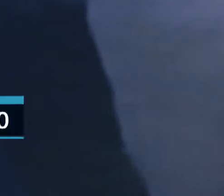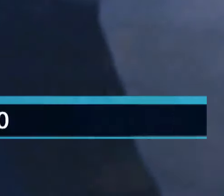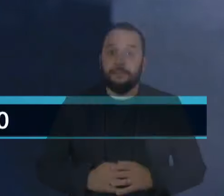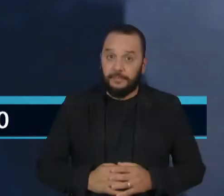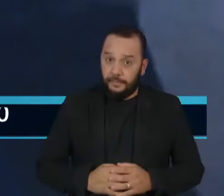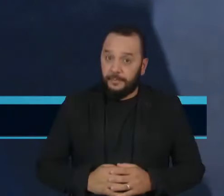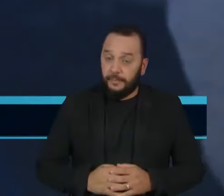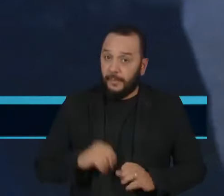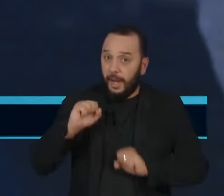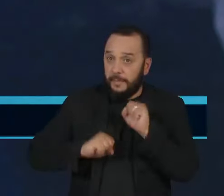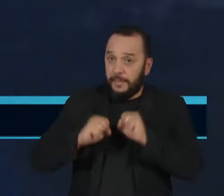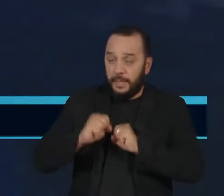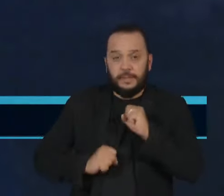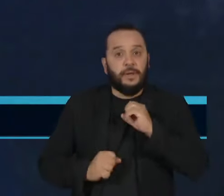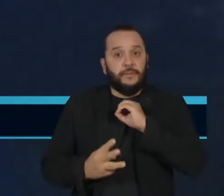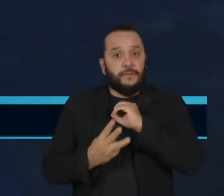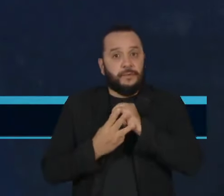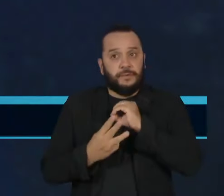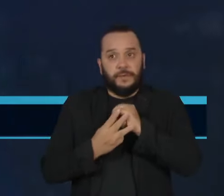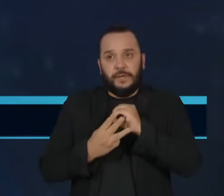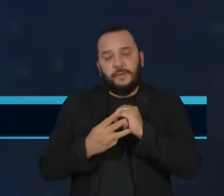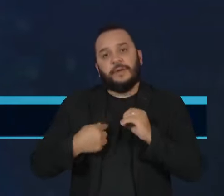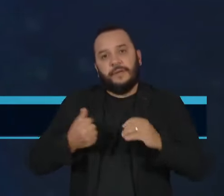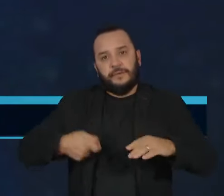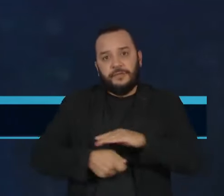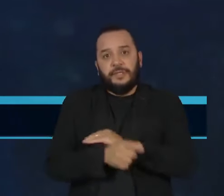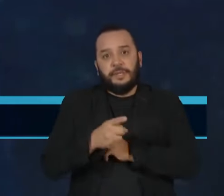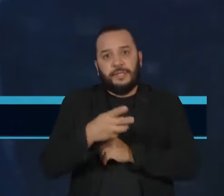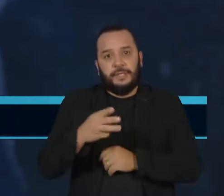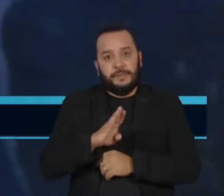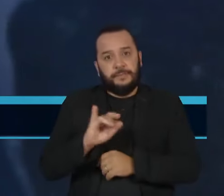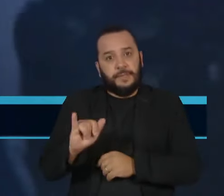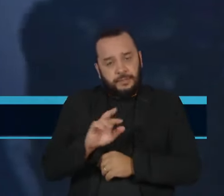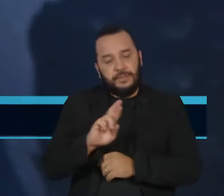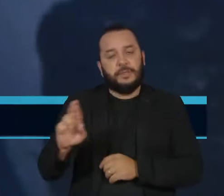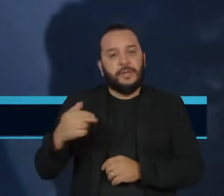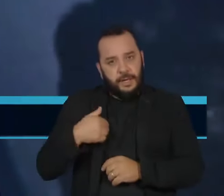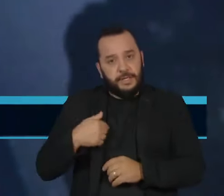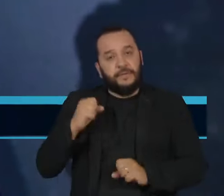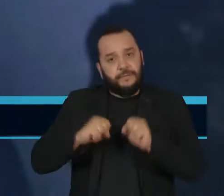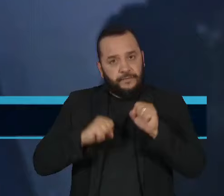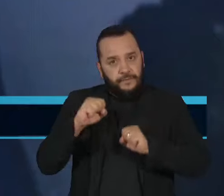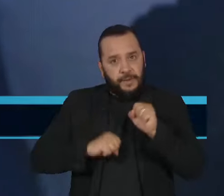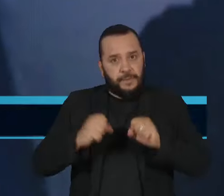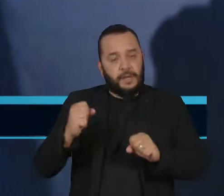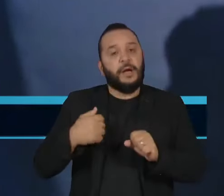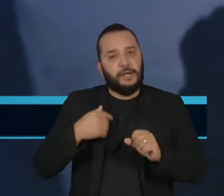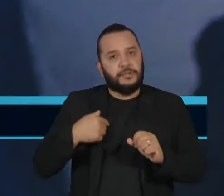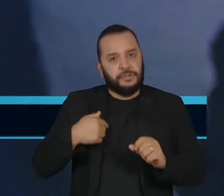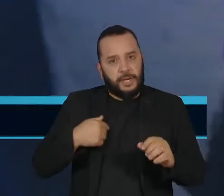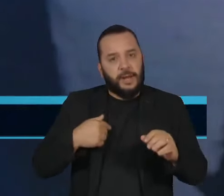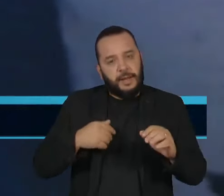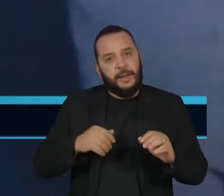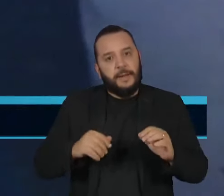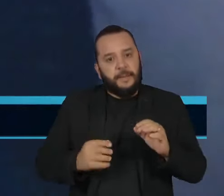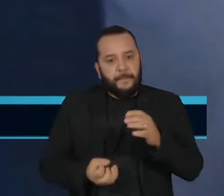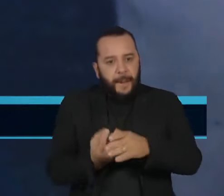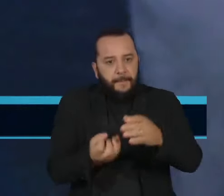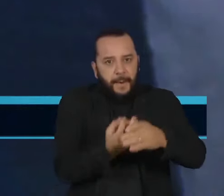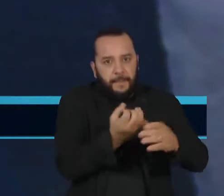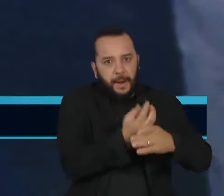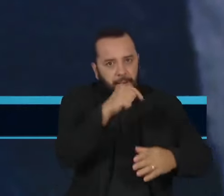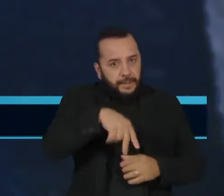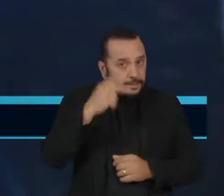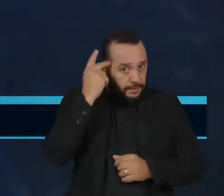A Volkswagen vai investir 13 bilhões de reais nas fábricas da montadora em São Paulo. A empresa promete produzir 16